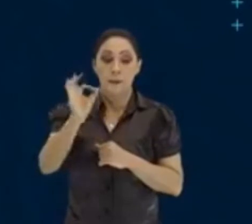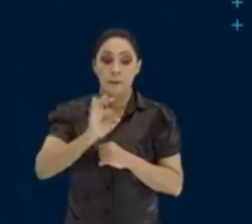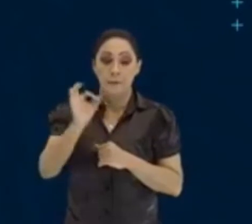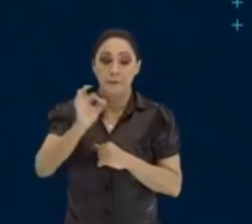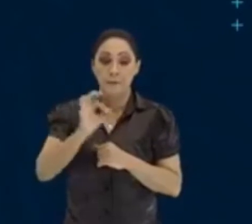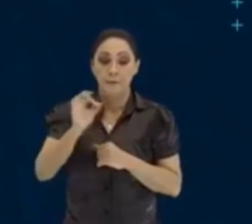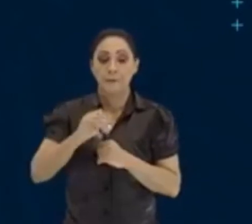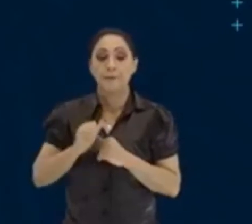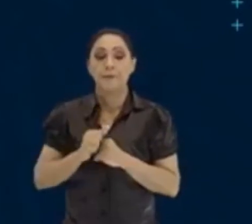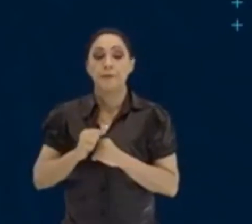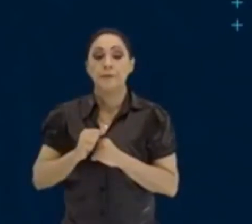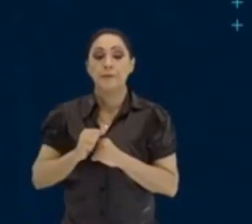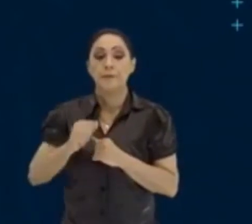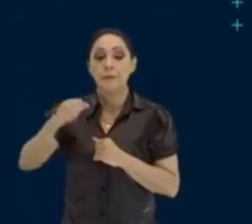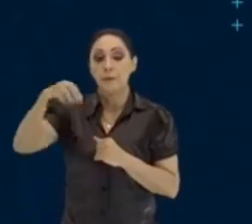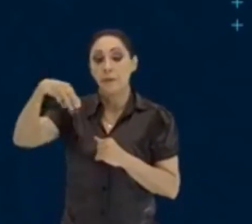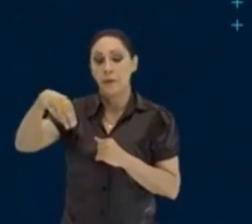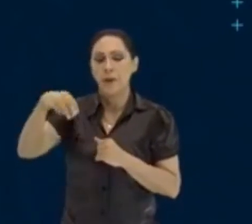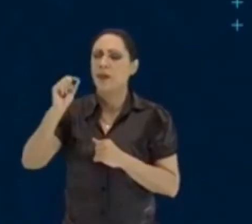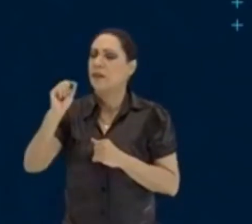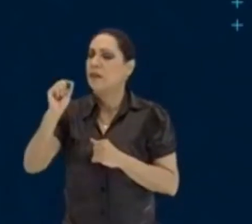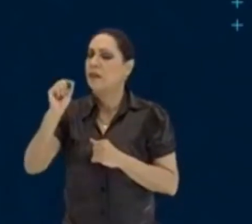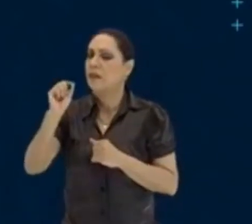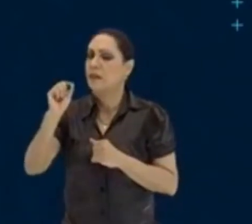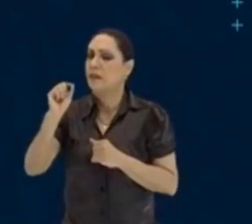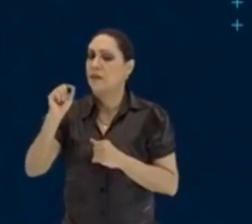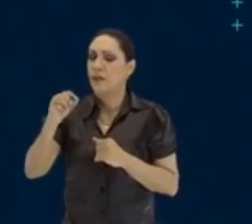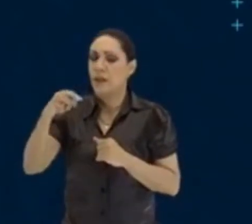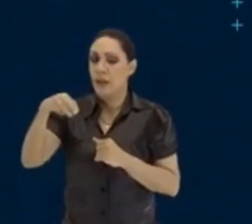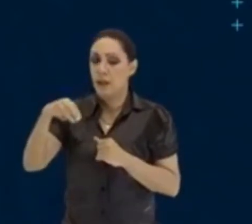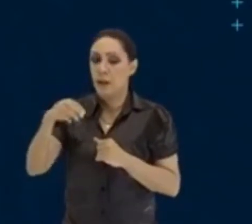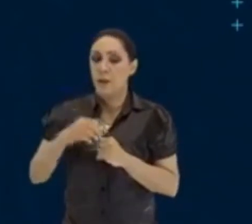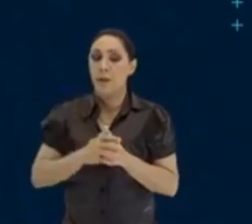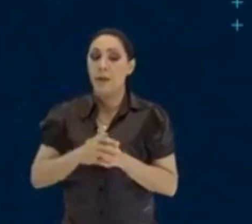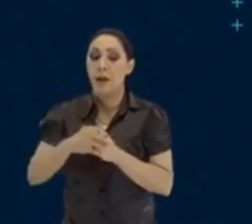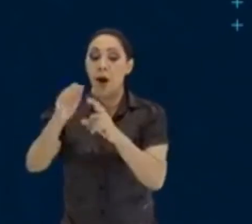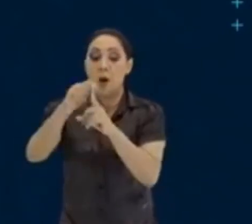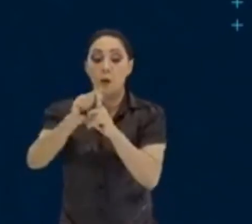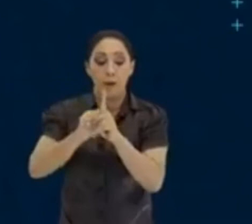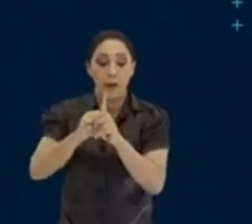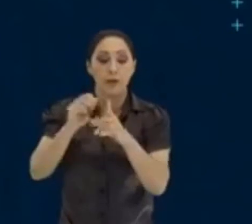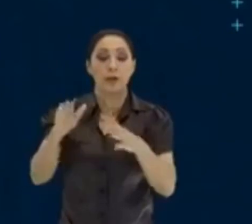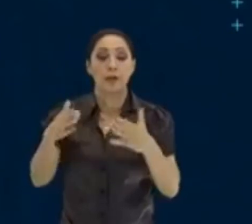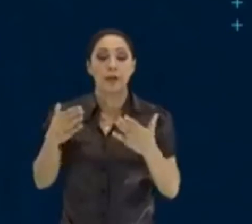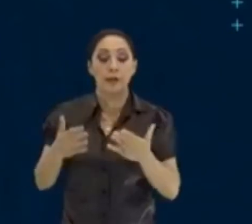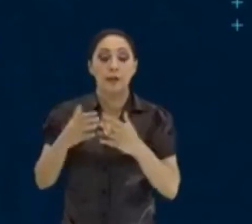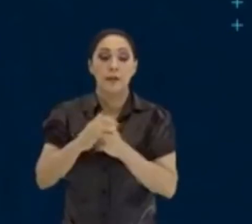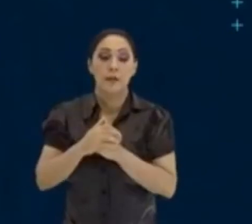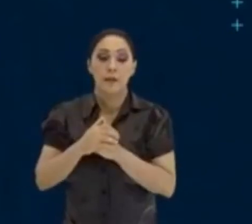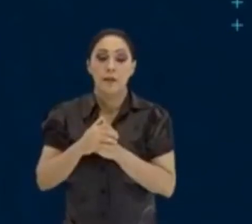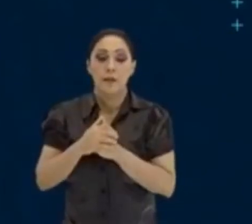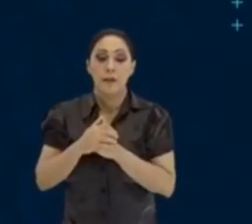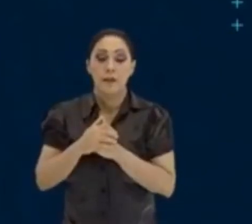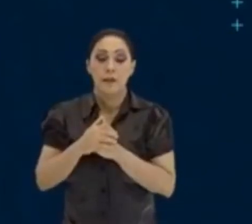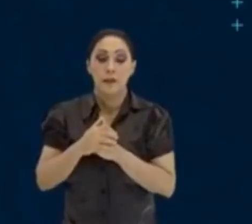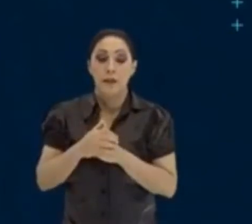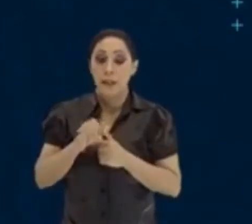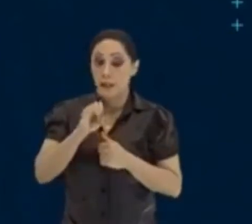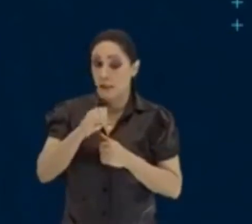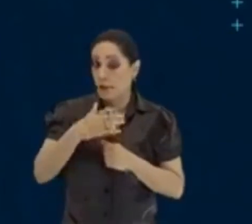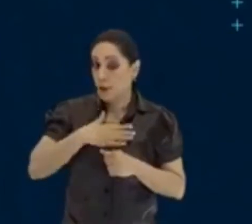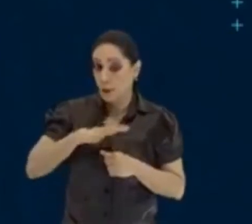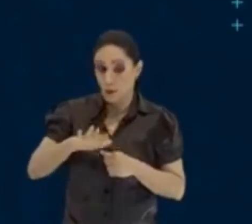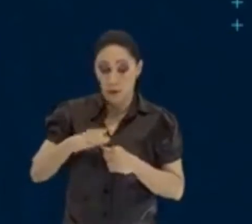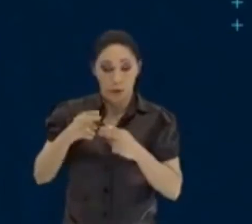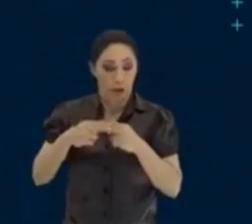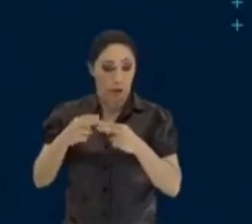AM? Ao mês. Tá? Como na fórmula está por 100, eu vou colocar 3%. Se você não gosta de